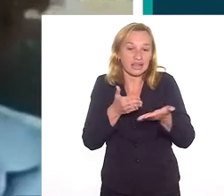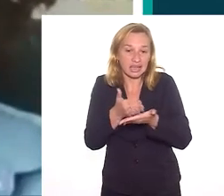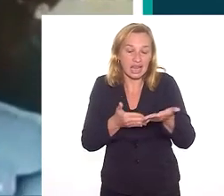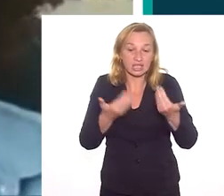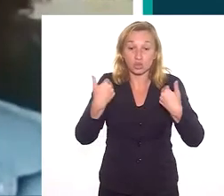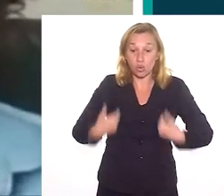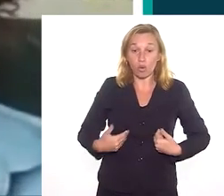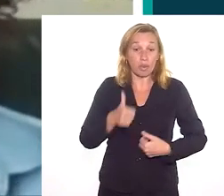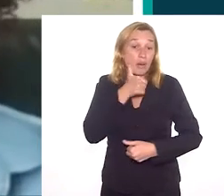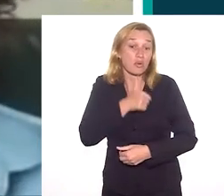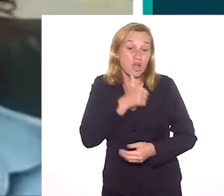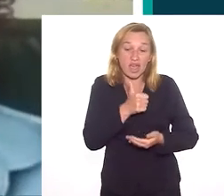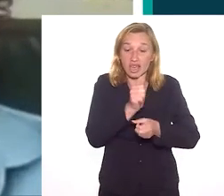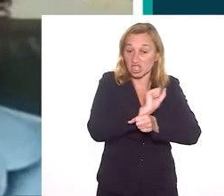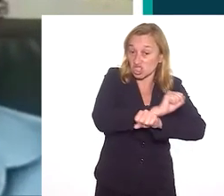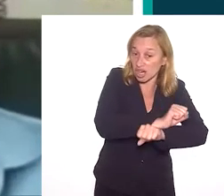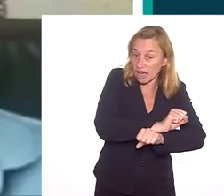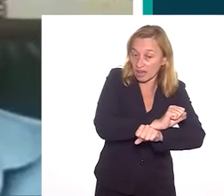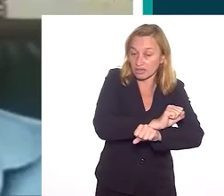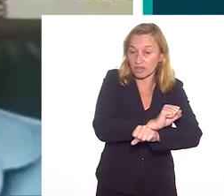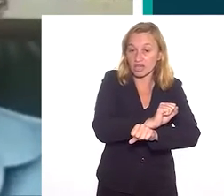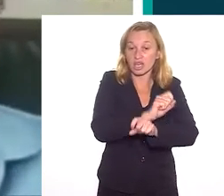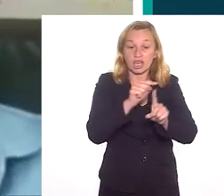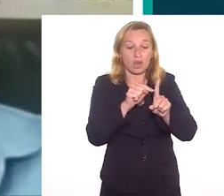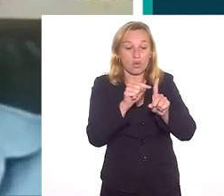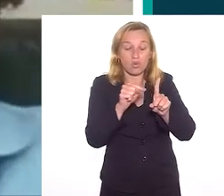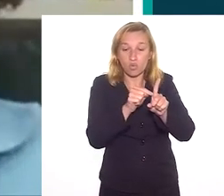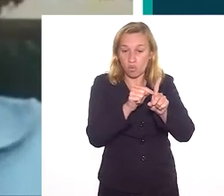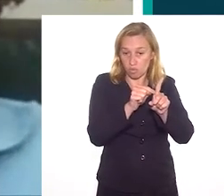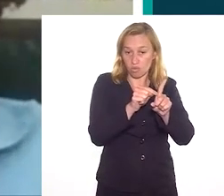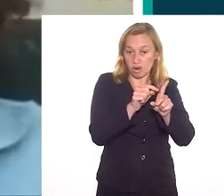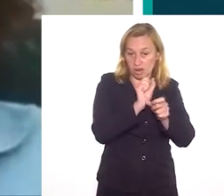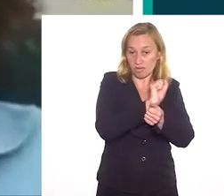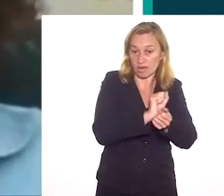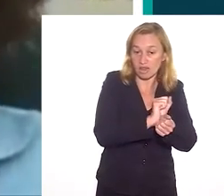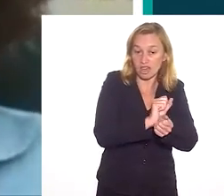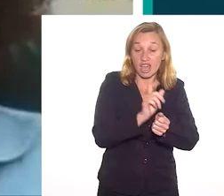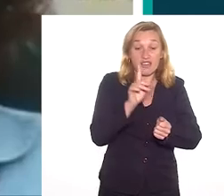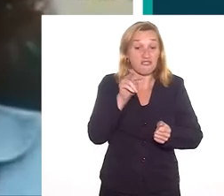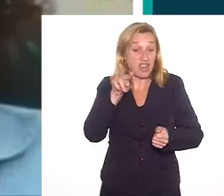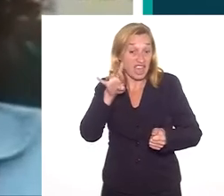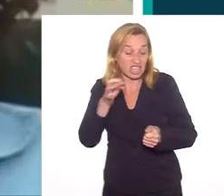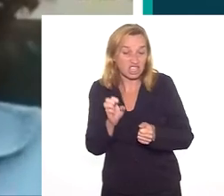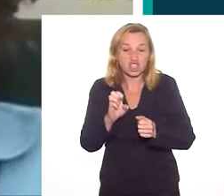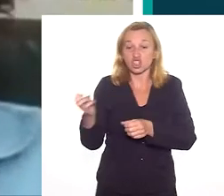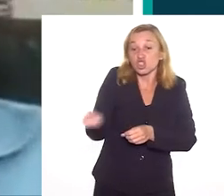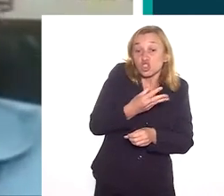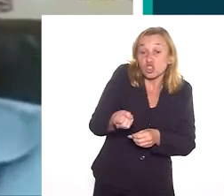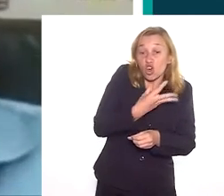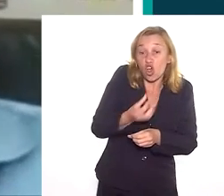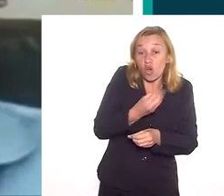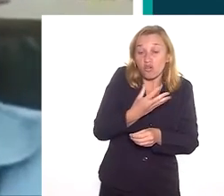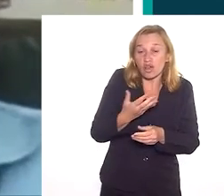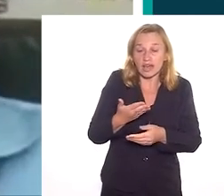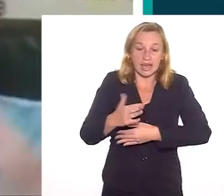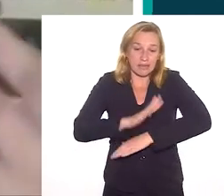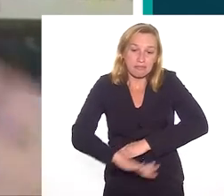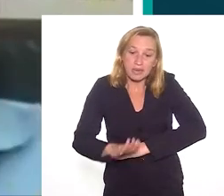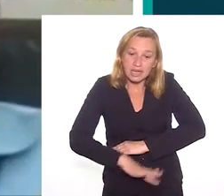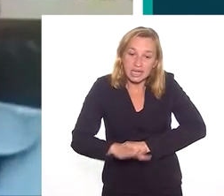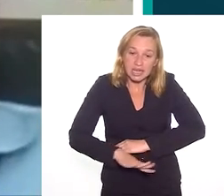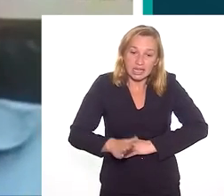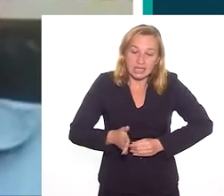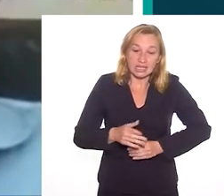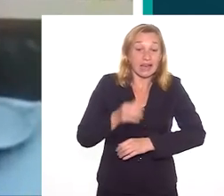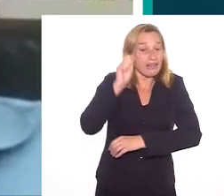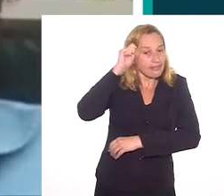parte desse corpo dessa mulher escravizada, o ventre, que era ele que garantia o nascimento de novos escravizados.